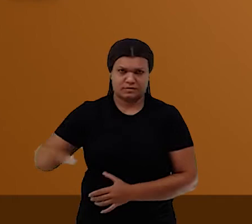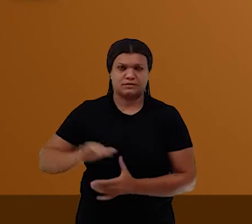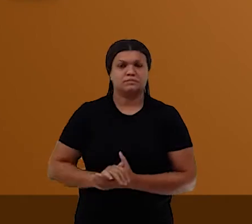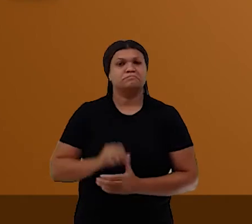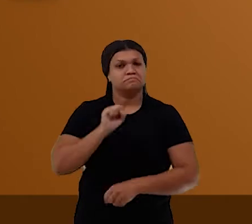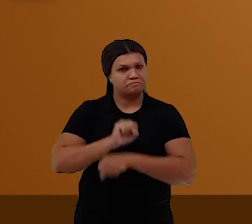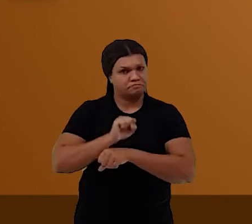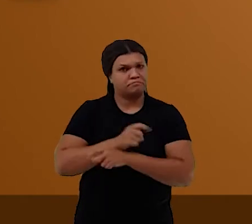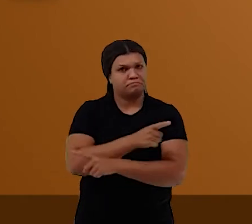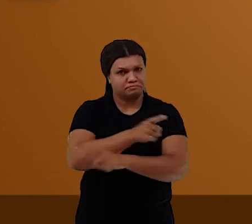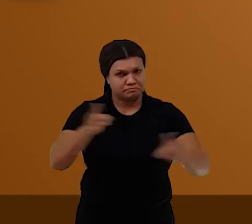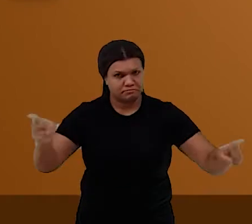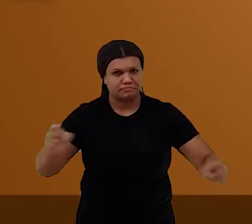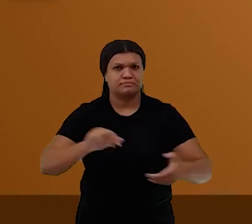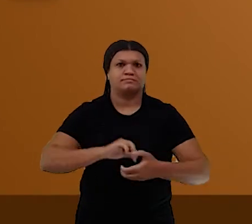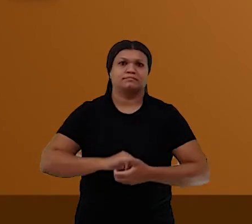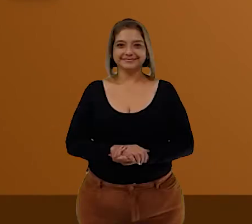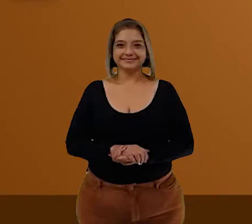Aguardo vocês!